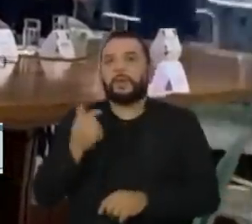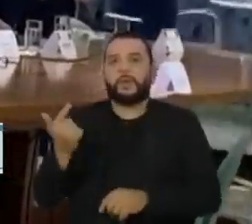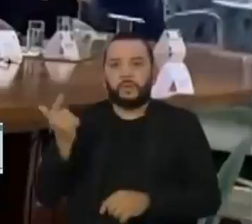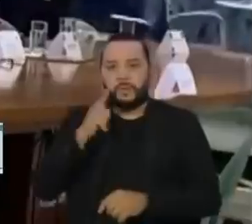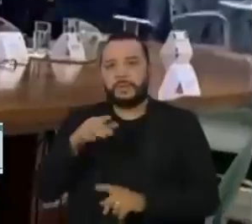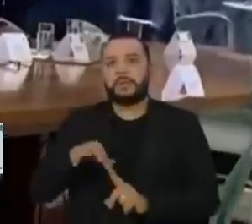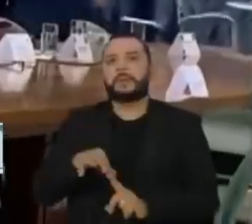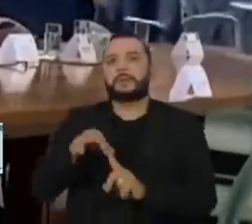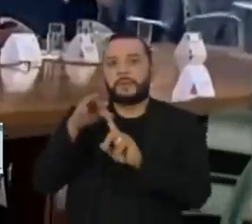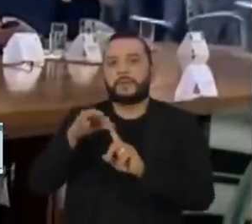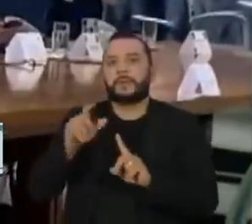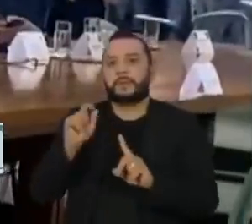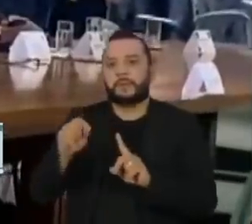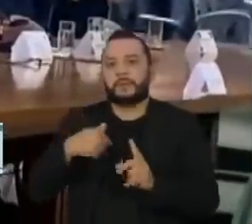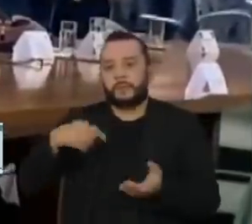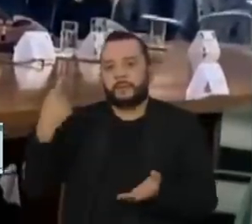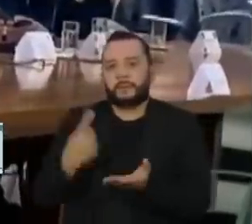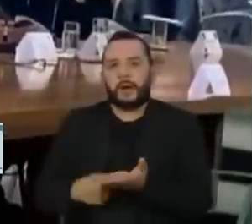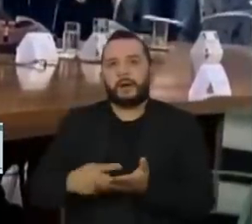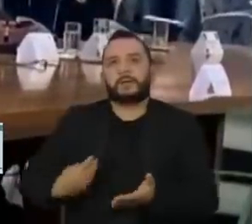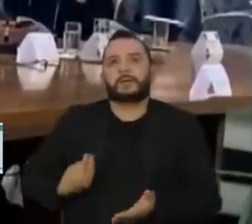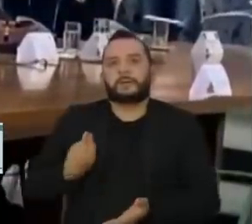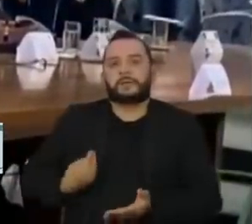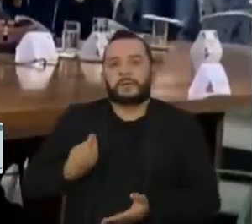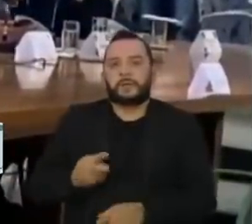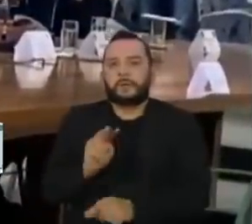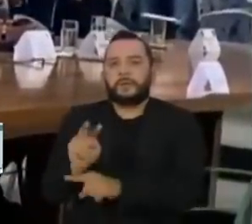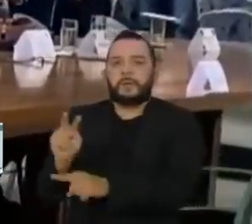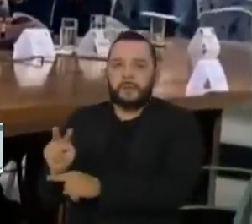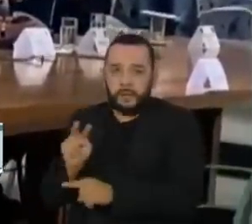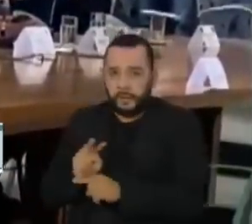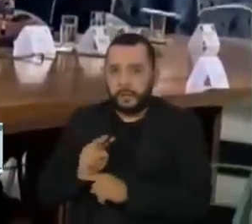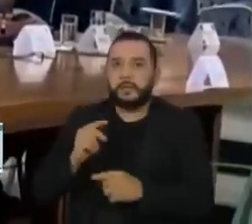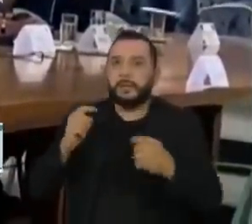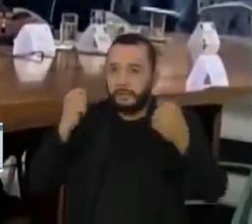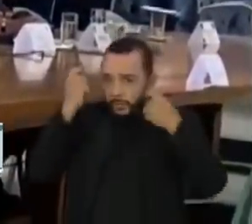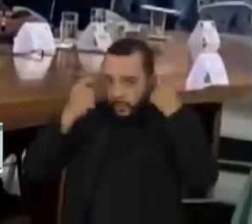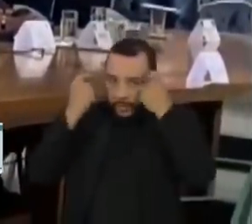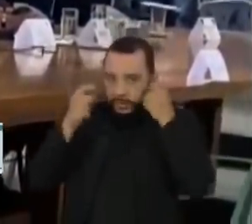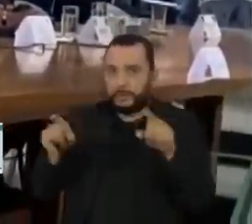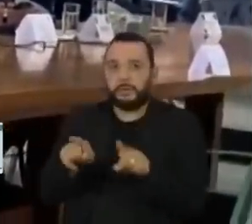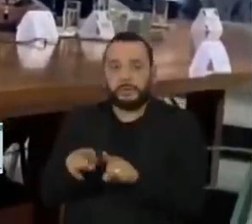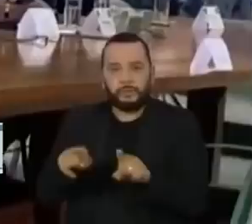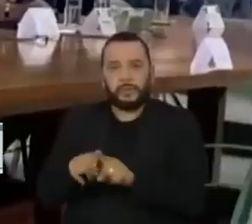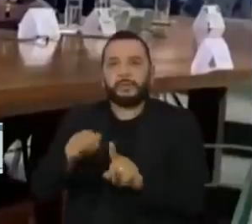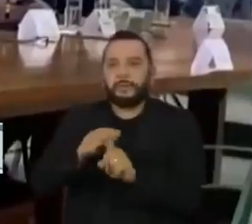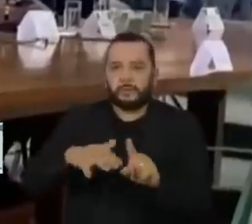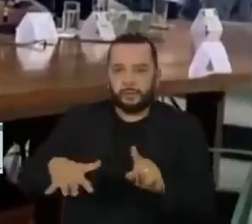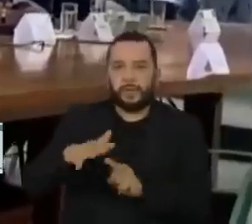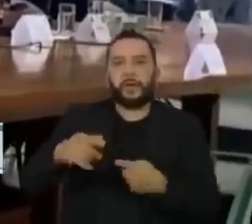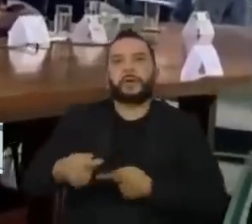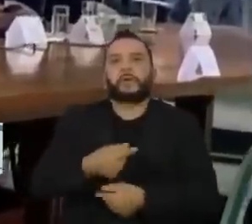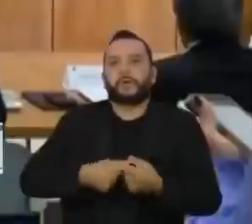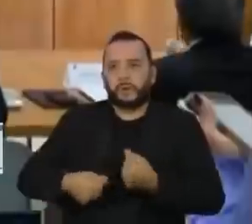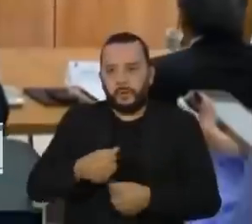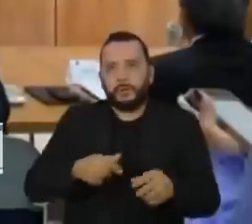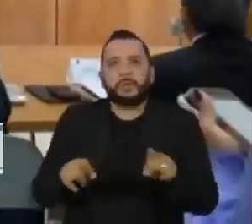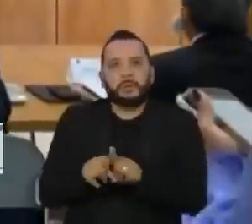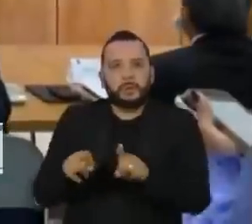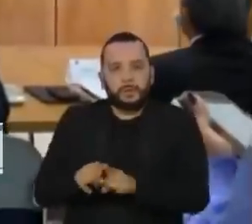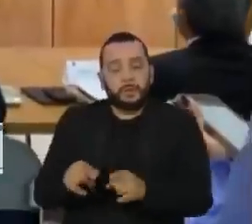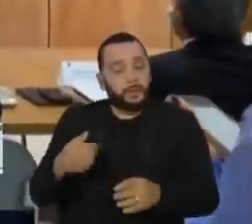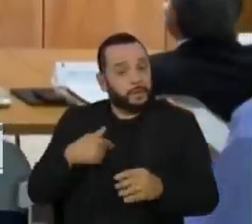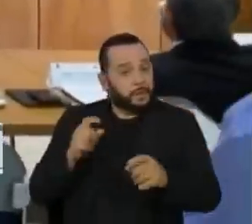prioridade esse pacto pela vida, mas com essa preocupação também com o social e com o econômico.